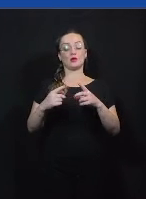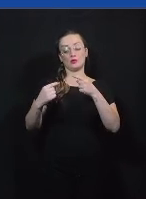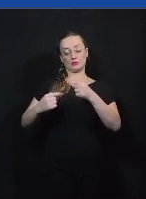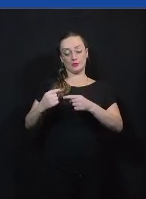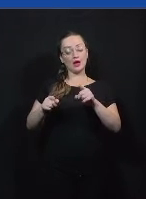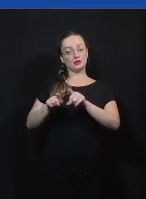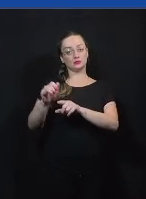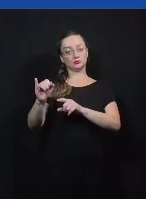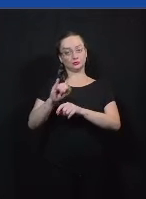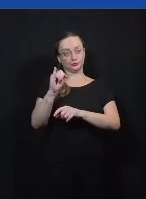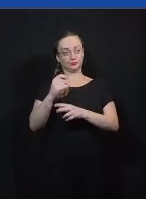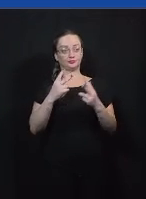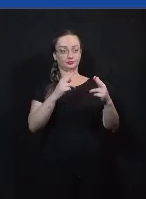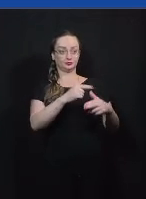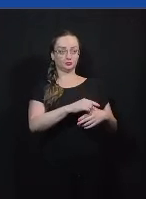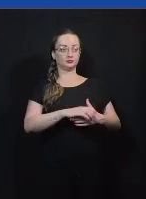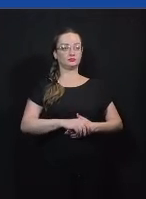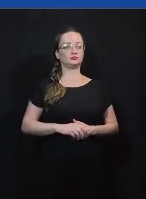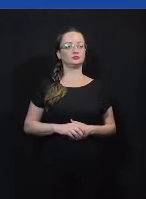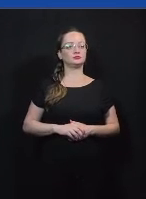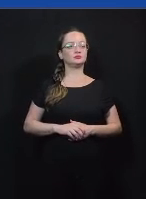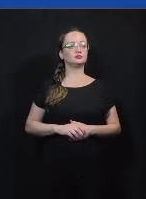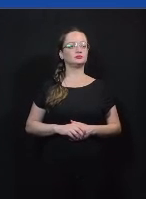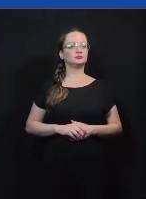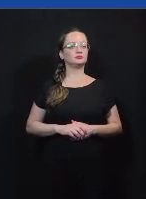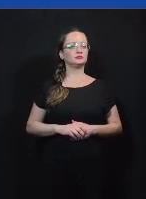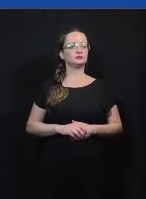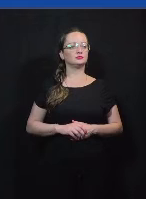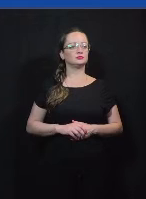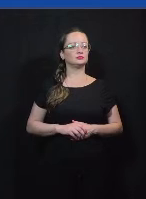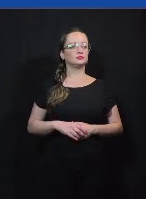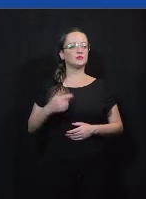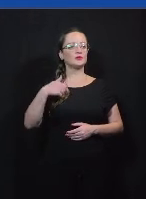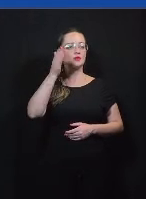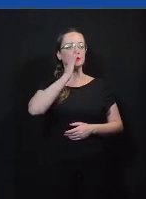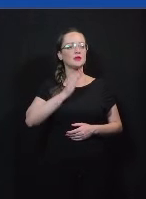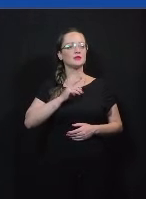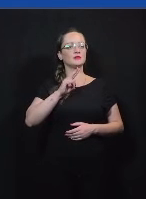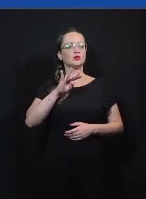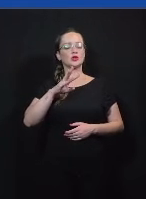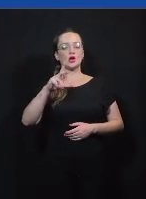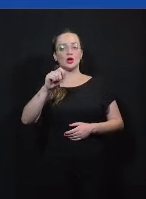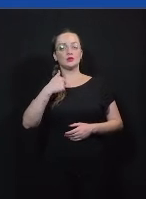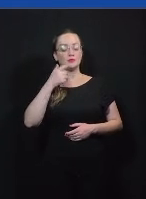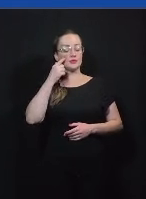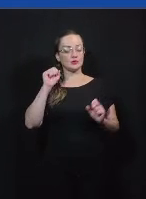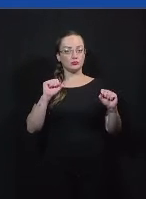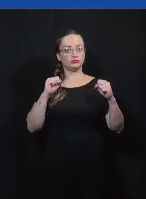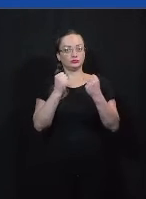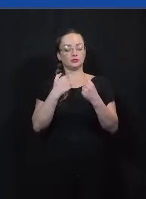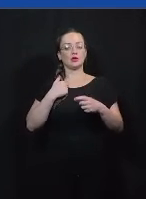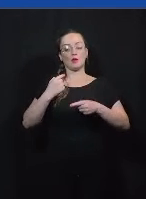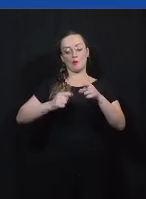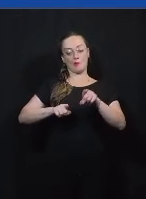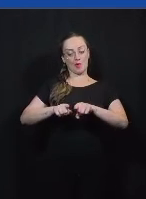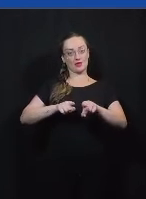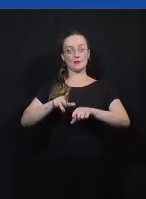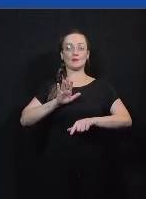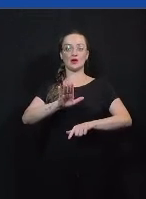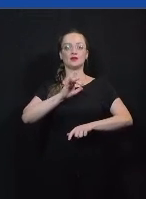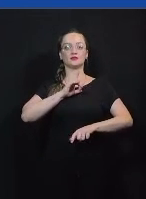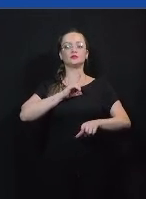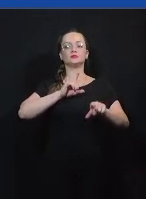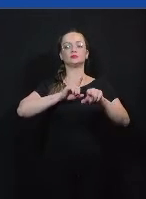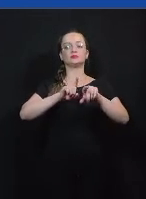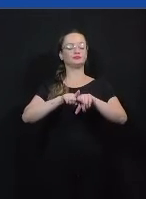usando por exemplo o debate de Wesley e Vitória vocês viram só o momento do enfrentamento da competição mas teve um momento